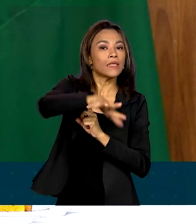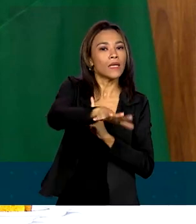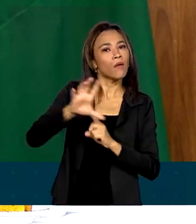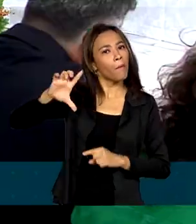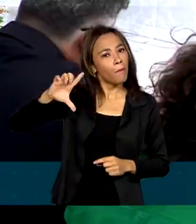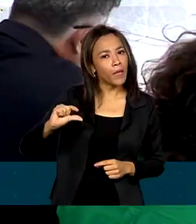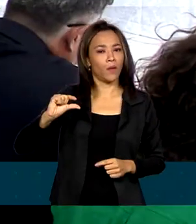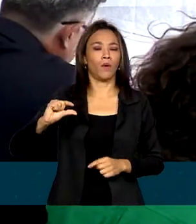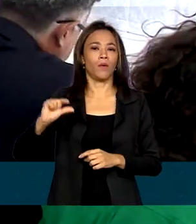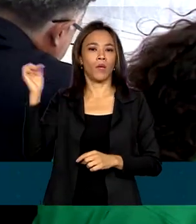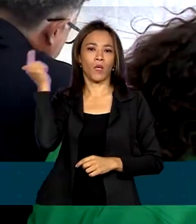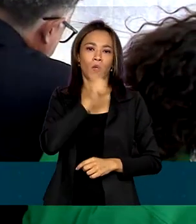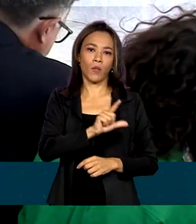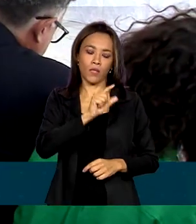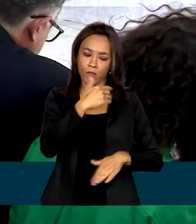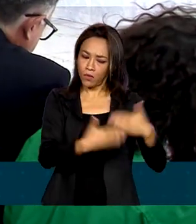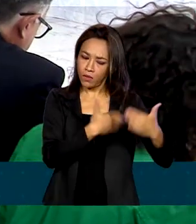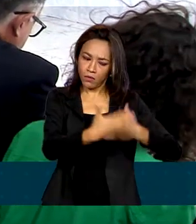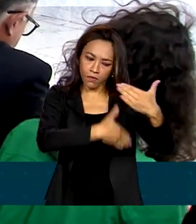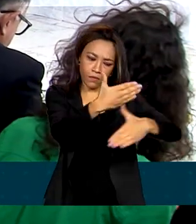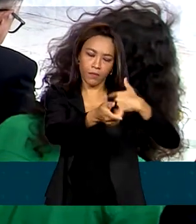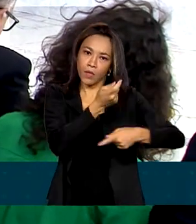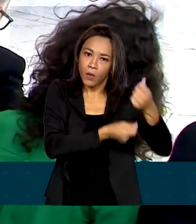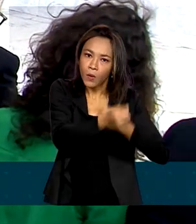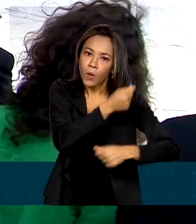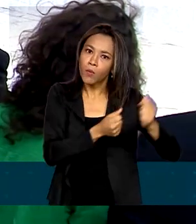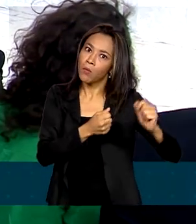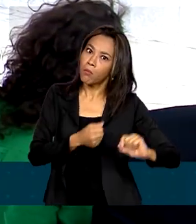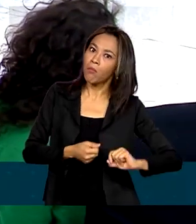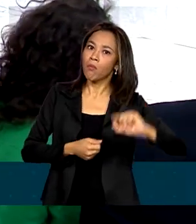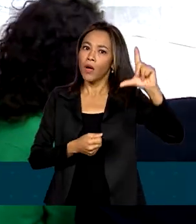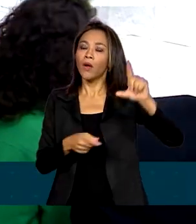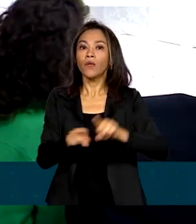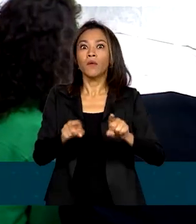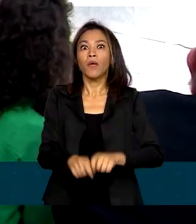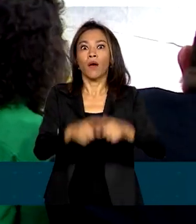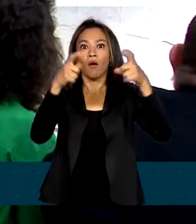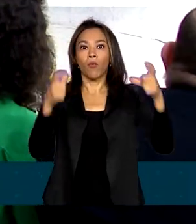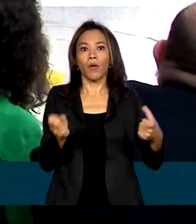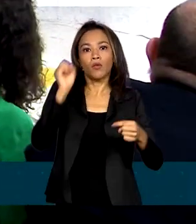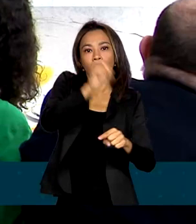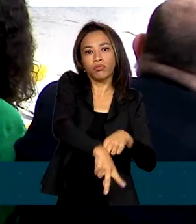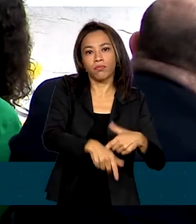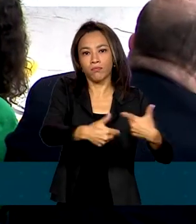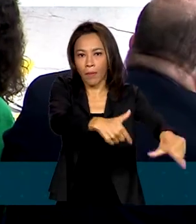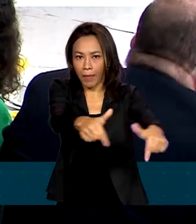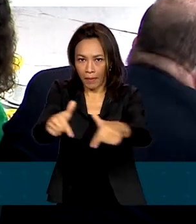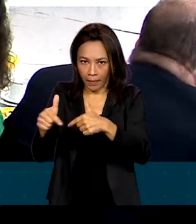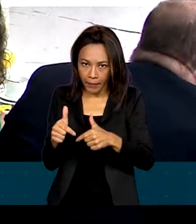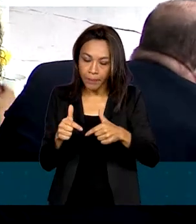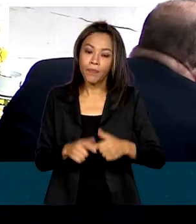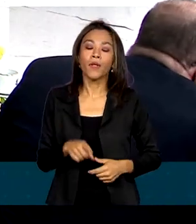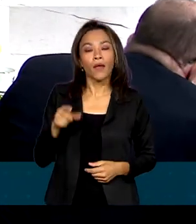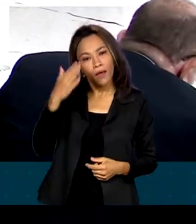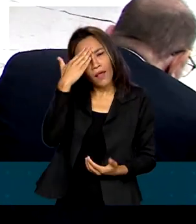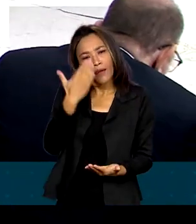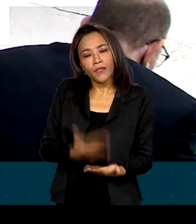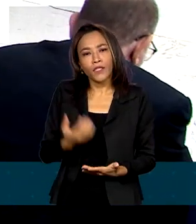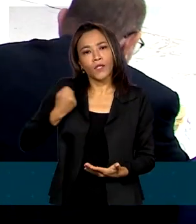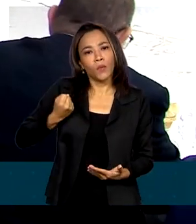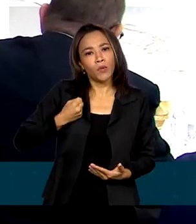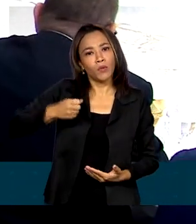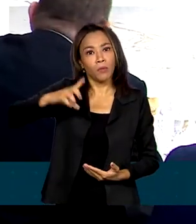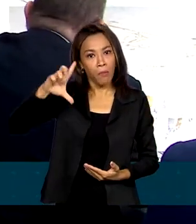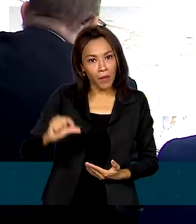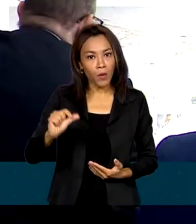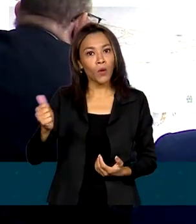permitir um crescimento econômico maior e o aumento da geração de empregos. O presidente acredita em números melhores do que as